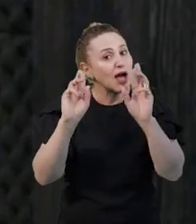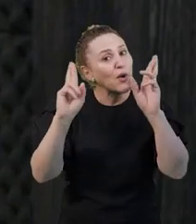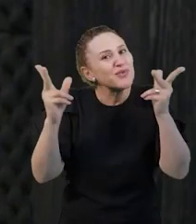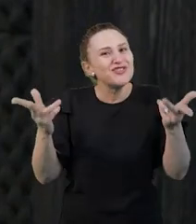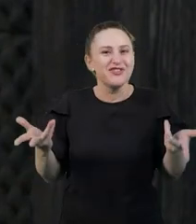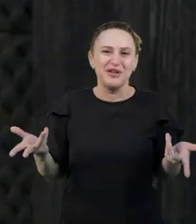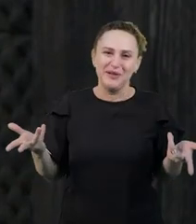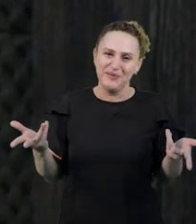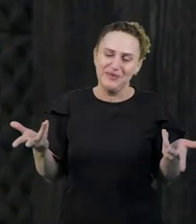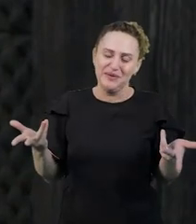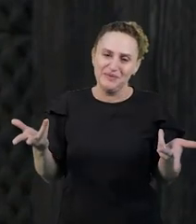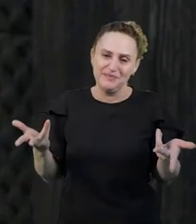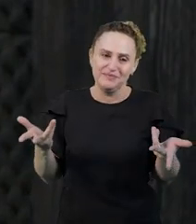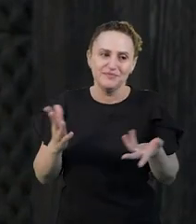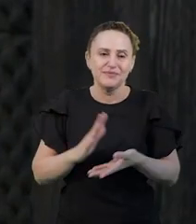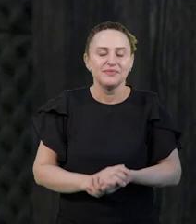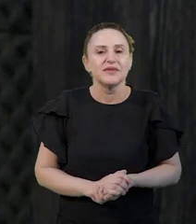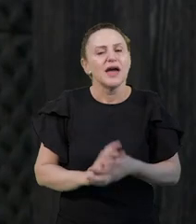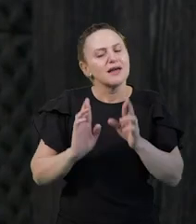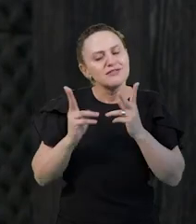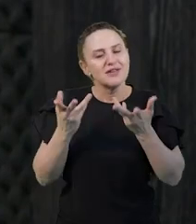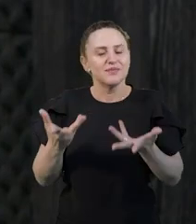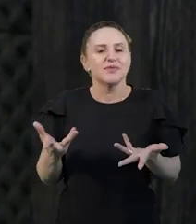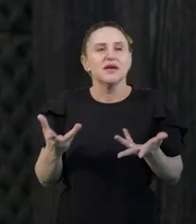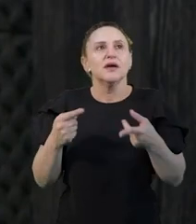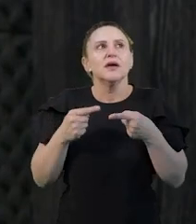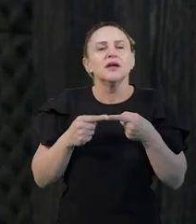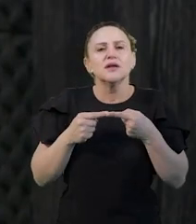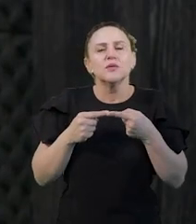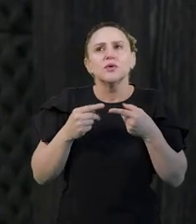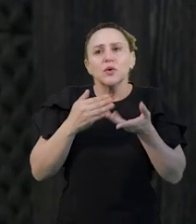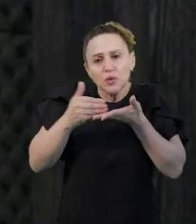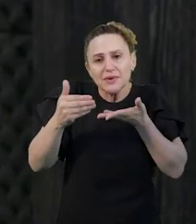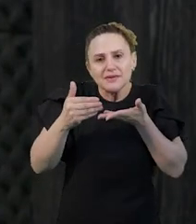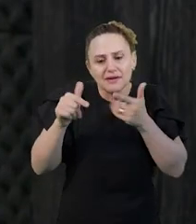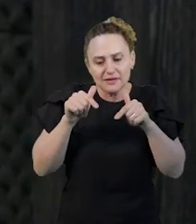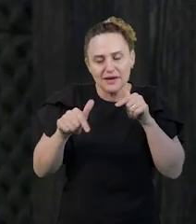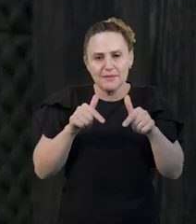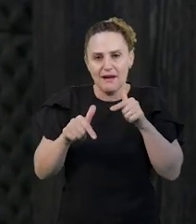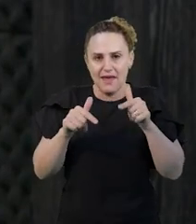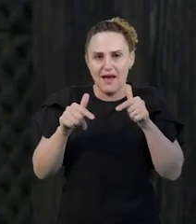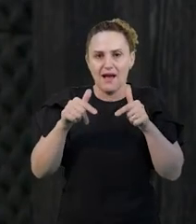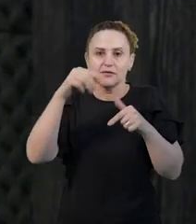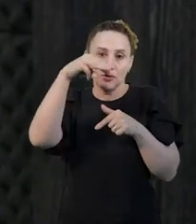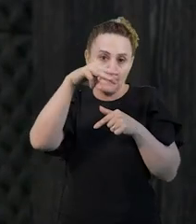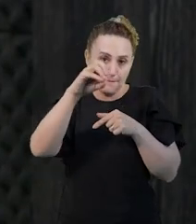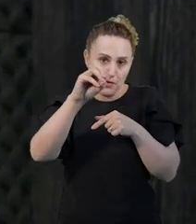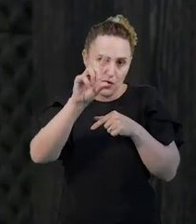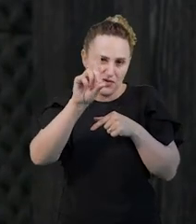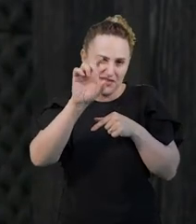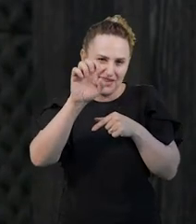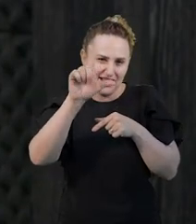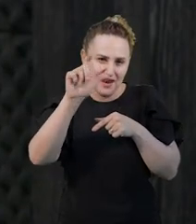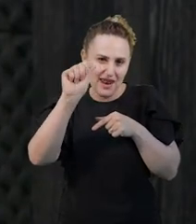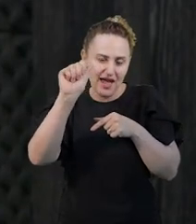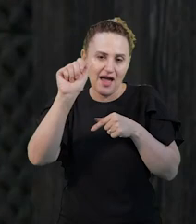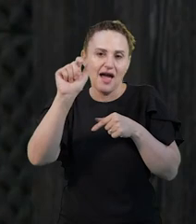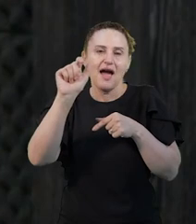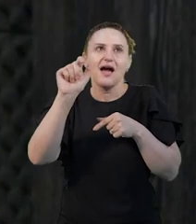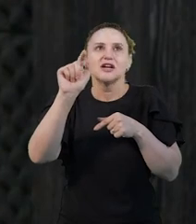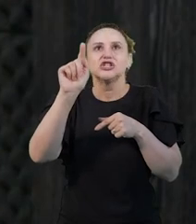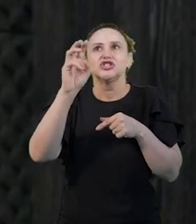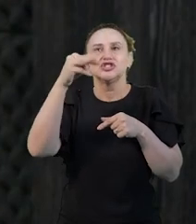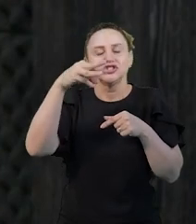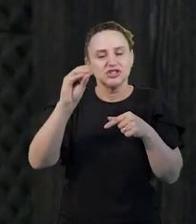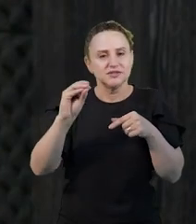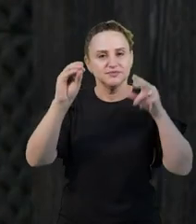Apenas que quando eu comecei a trabalhar com a modelagem, eu trabalhava na perspectiva ainda